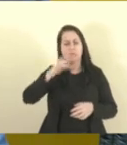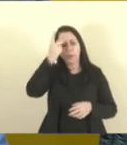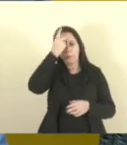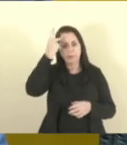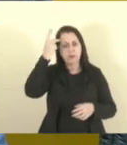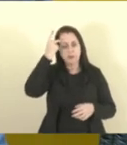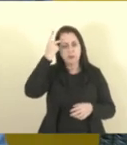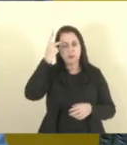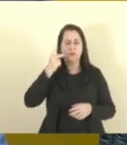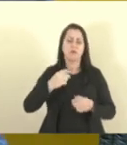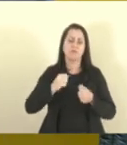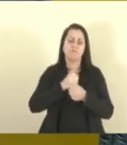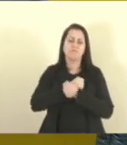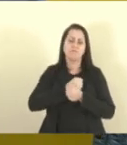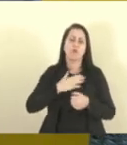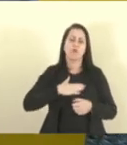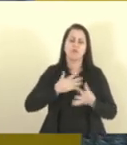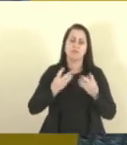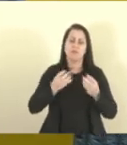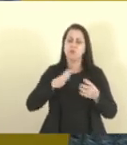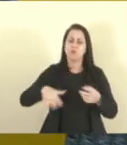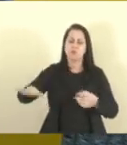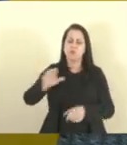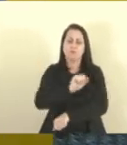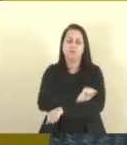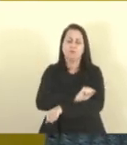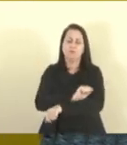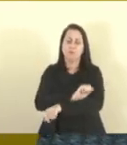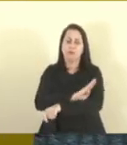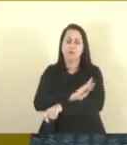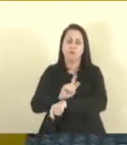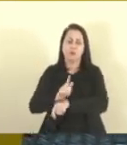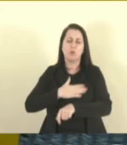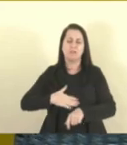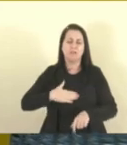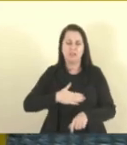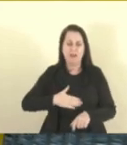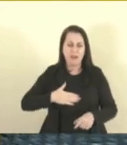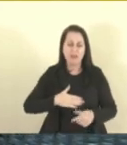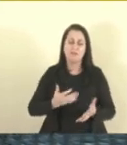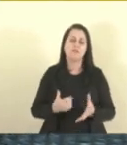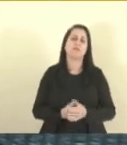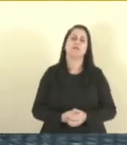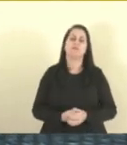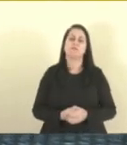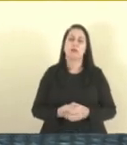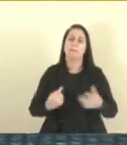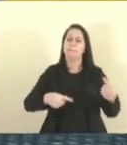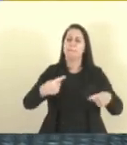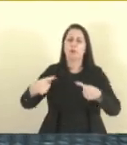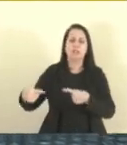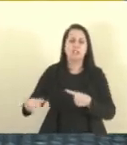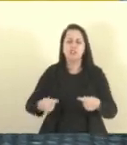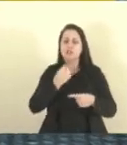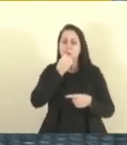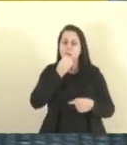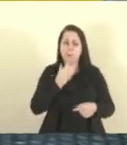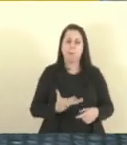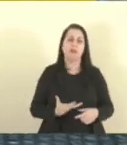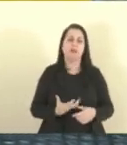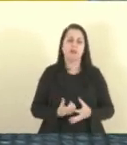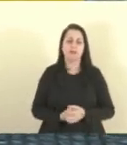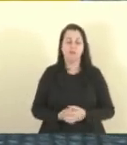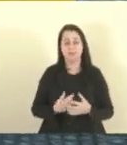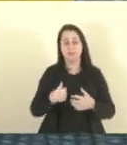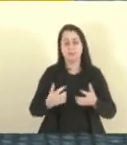querida no município de Baixo Guandu, gostava muito de fazer política do bem. Então eu